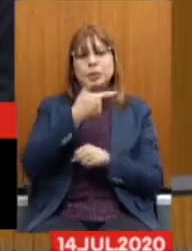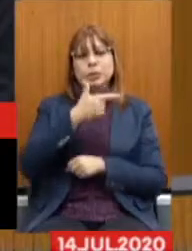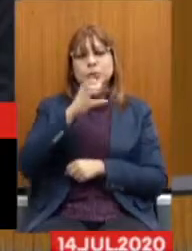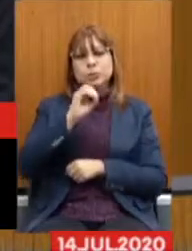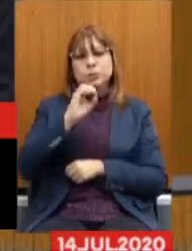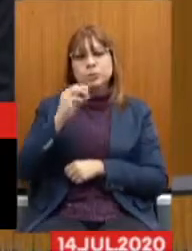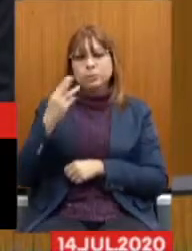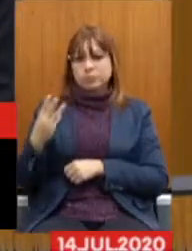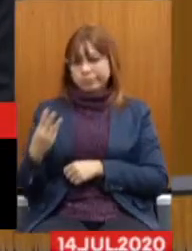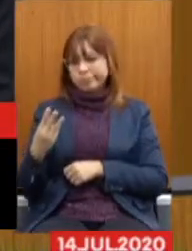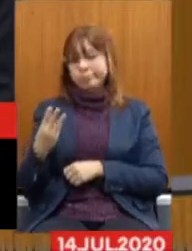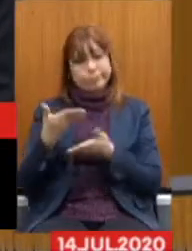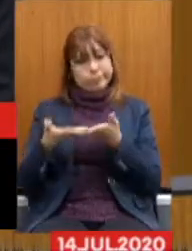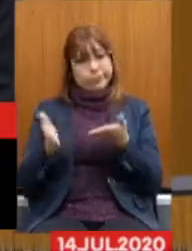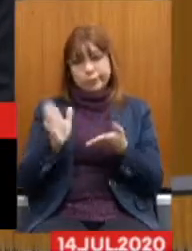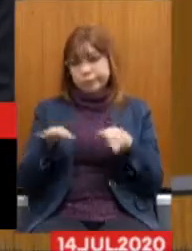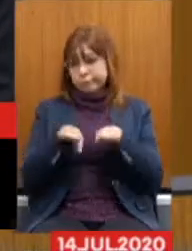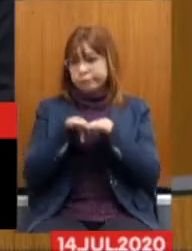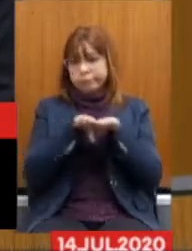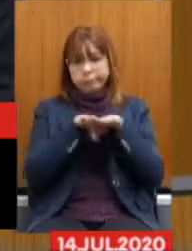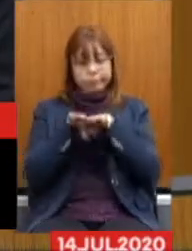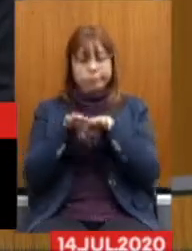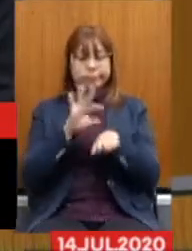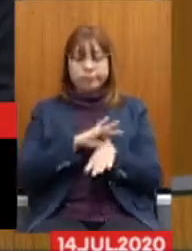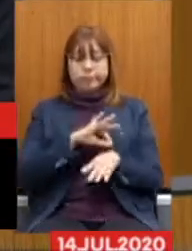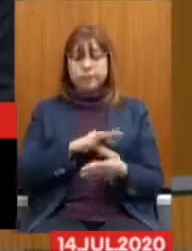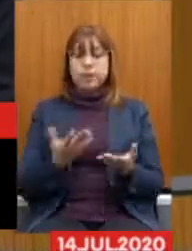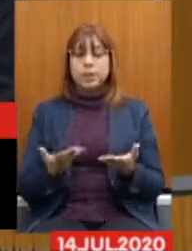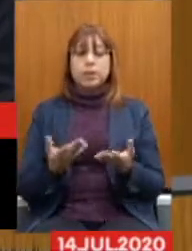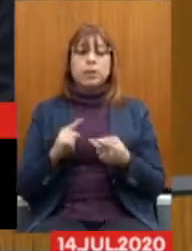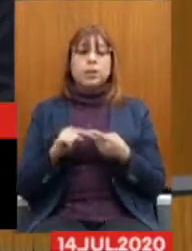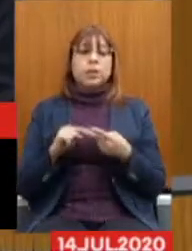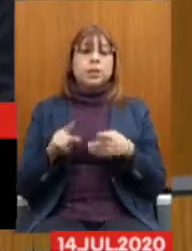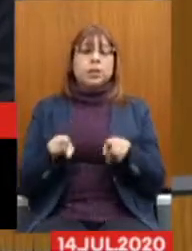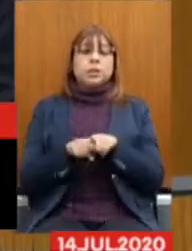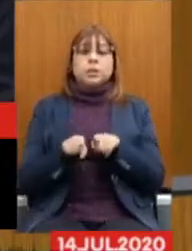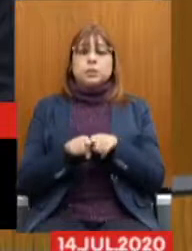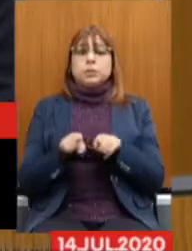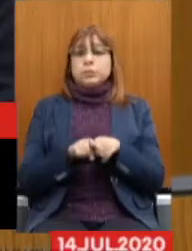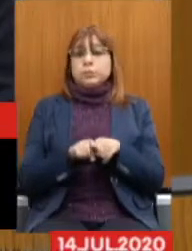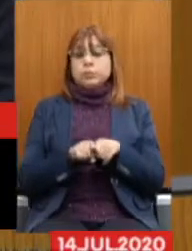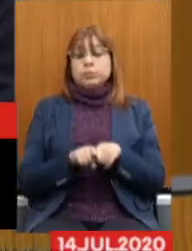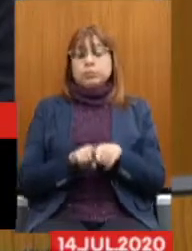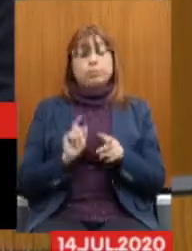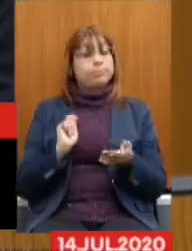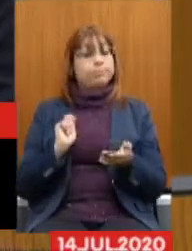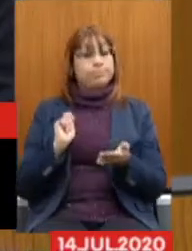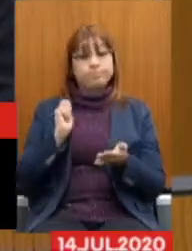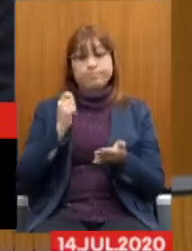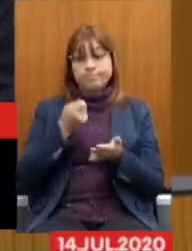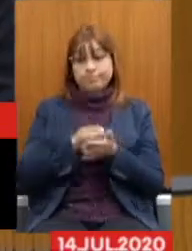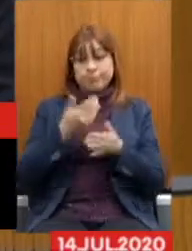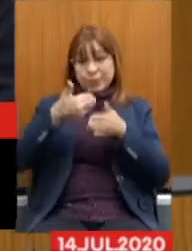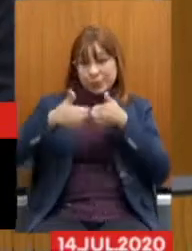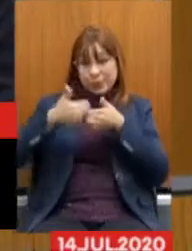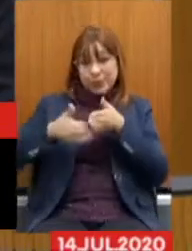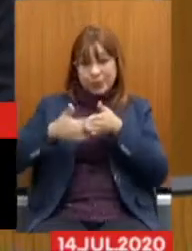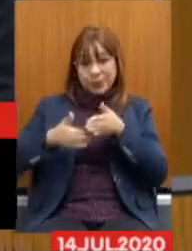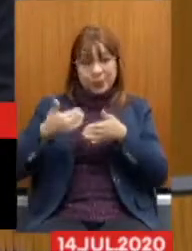e fazem contribuições com os mesmos índices, mais